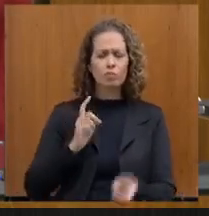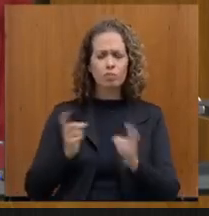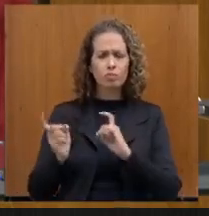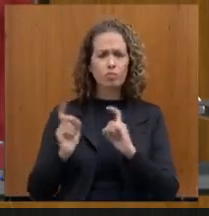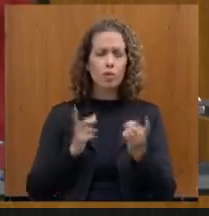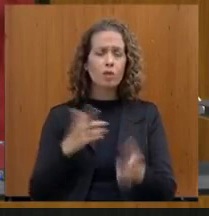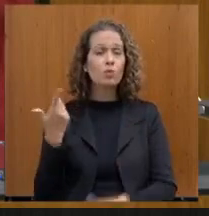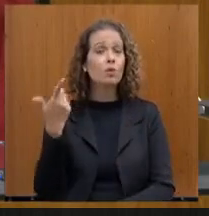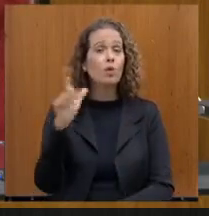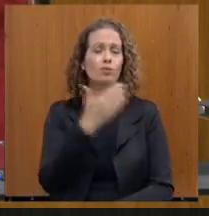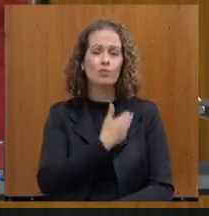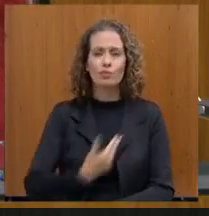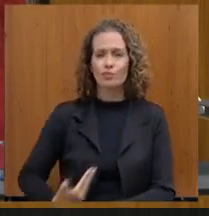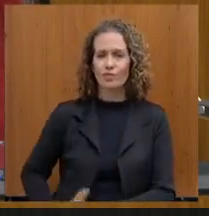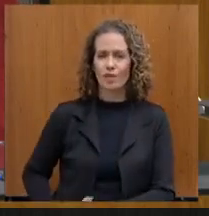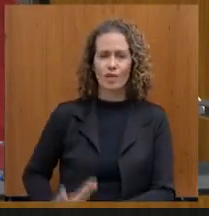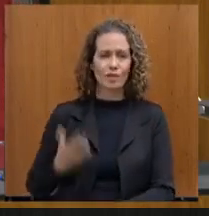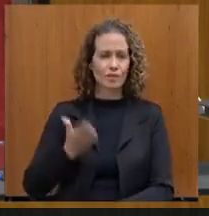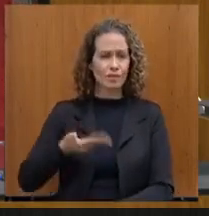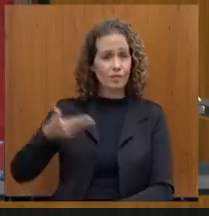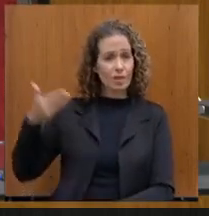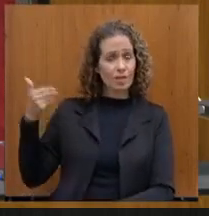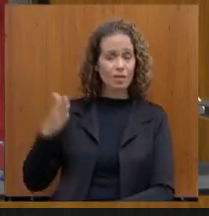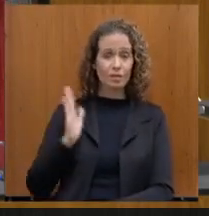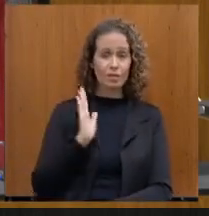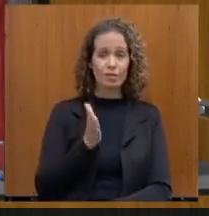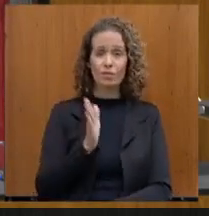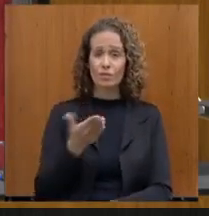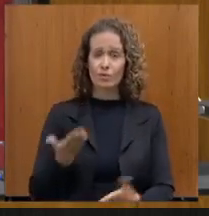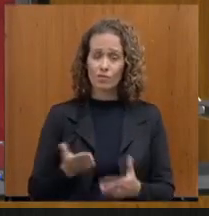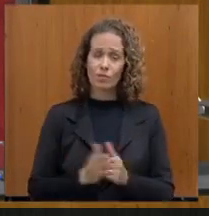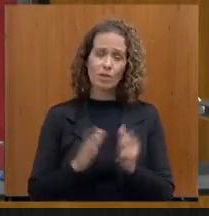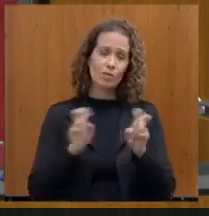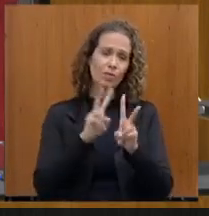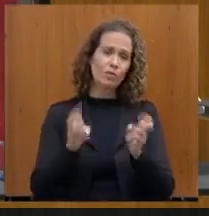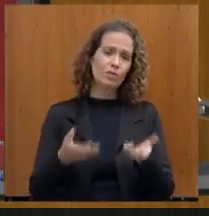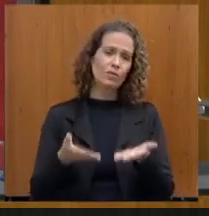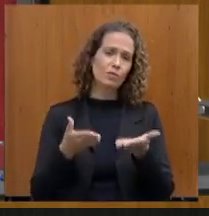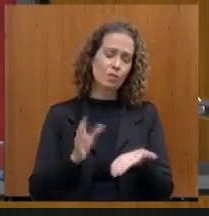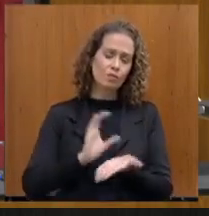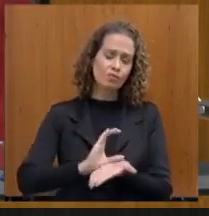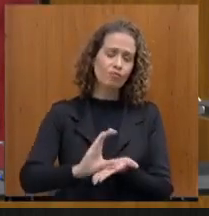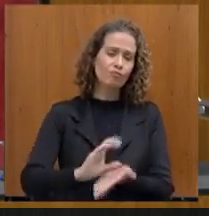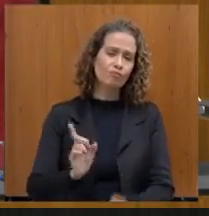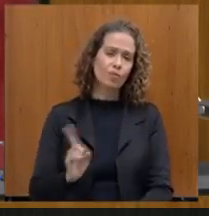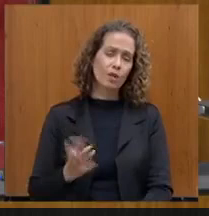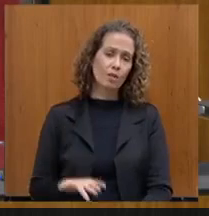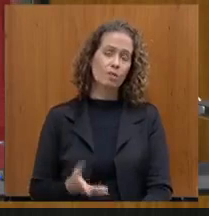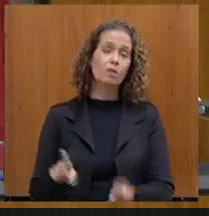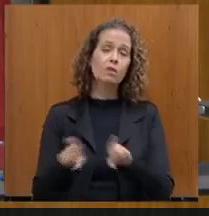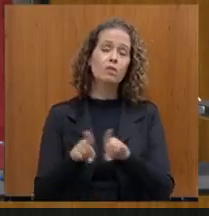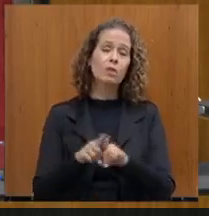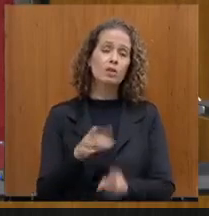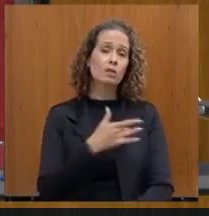outros governos, em relação ao não investimento. Saúde.